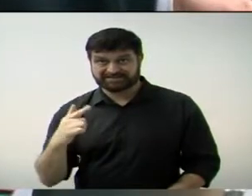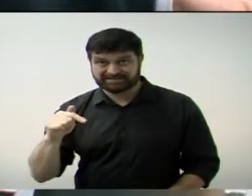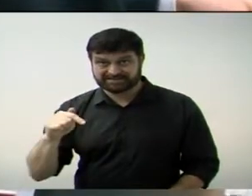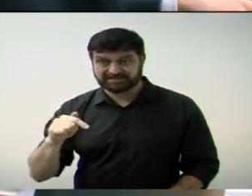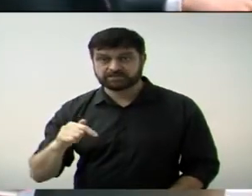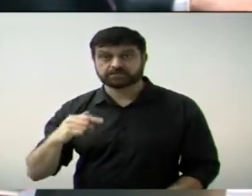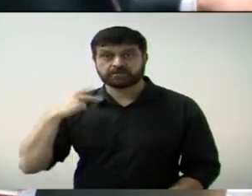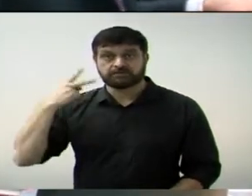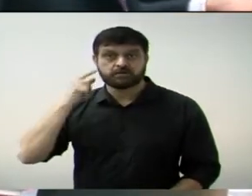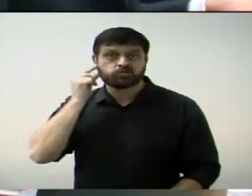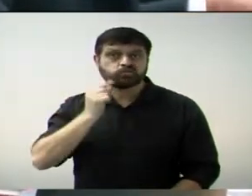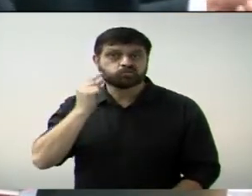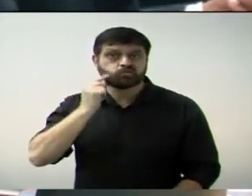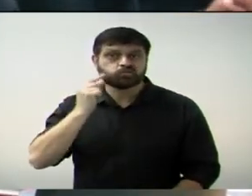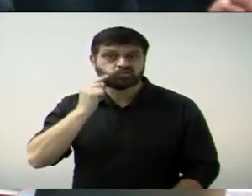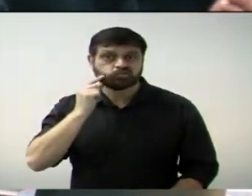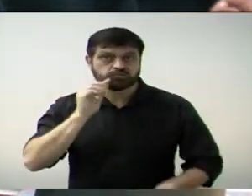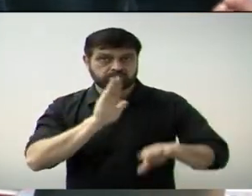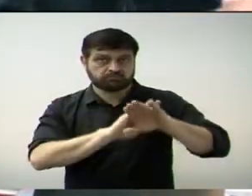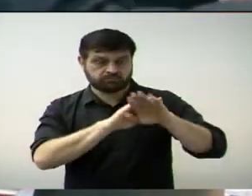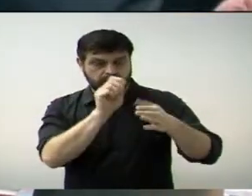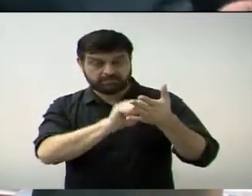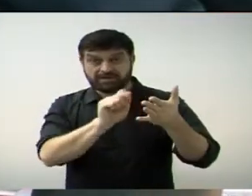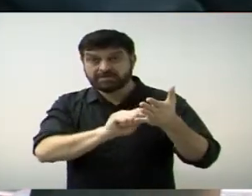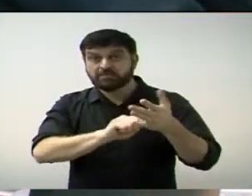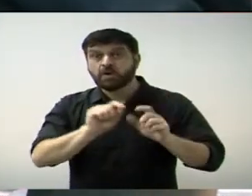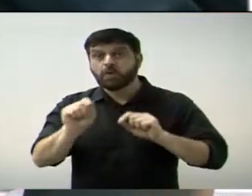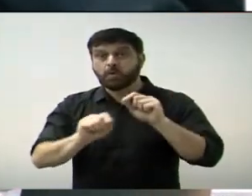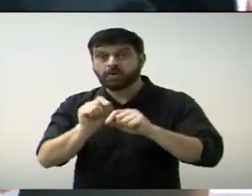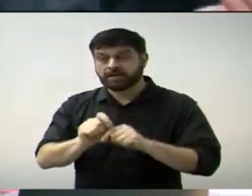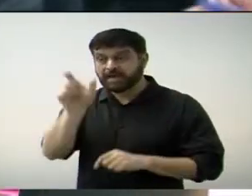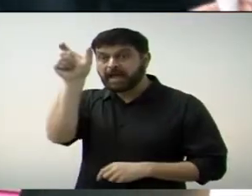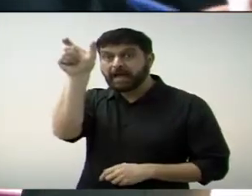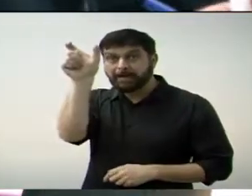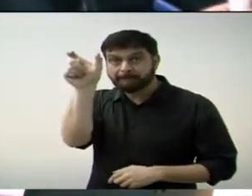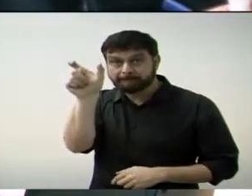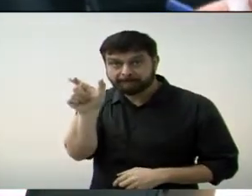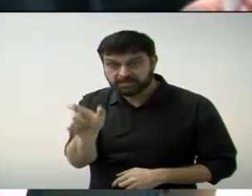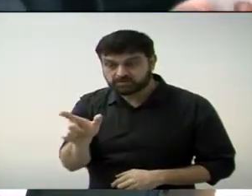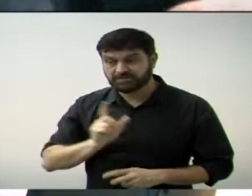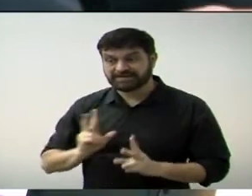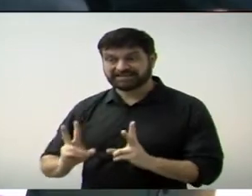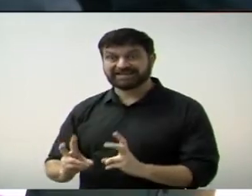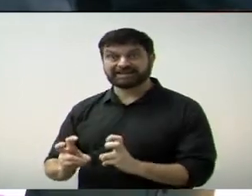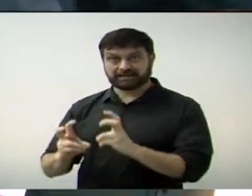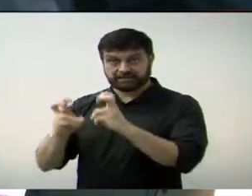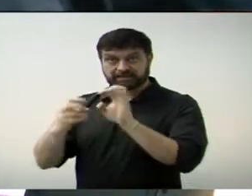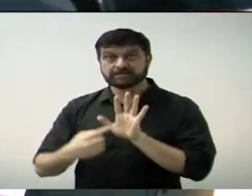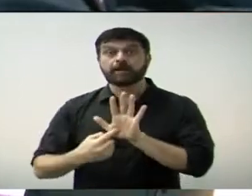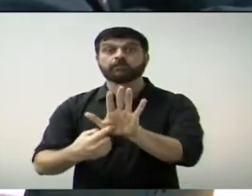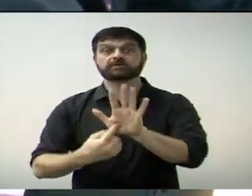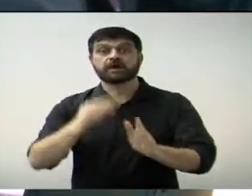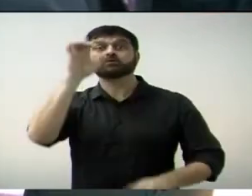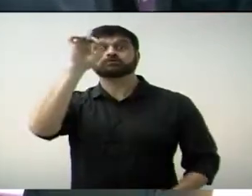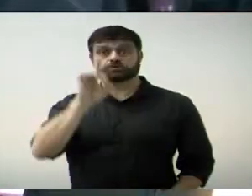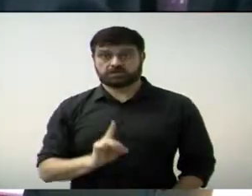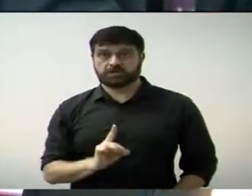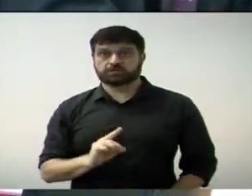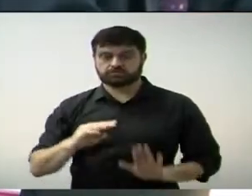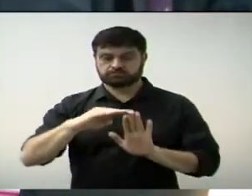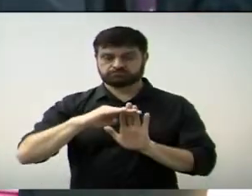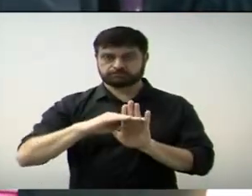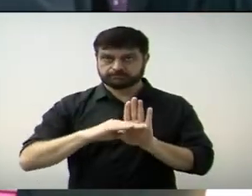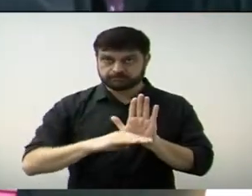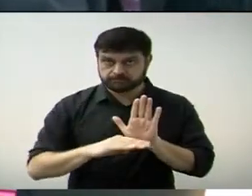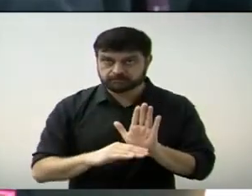que dispõe sobre a divulgação dos direitos da pessoa com neoplasia maligna, câncer, e da outras providências, para ser